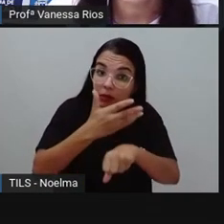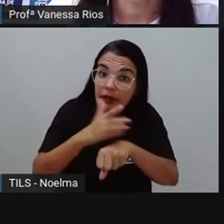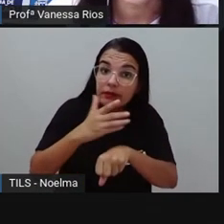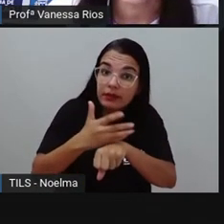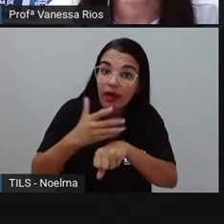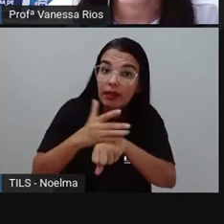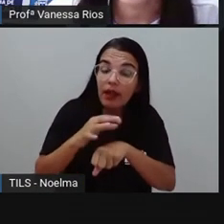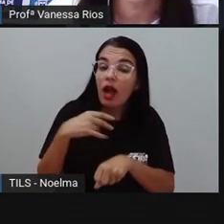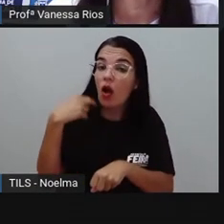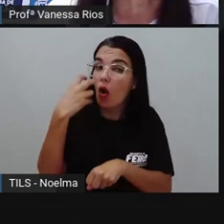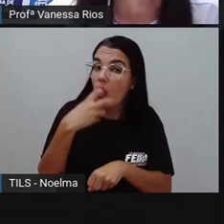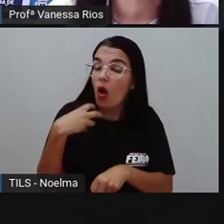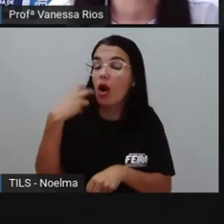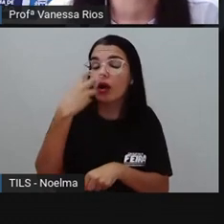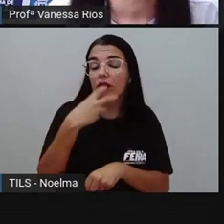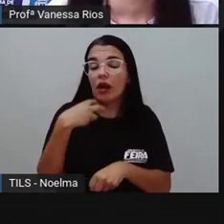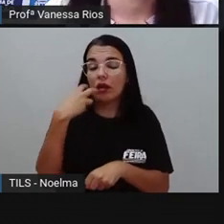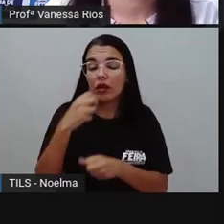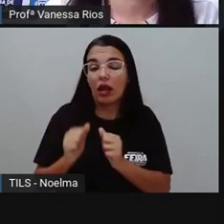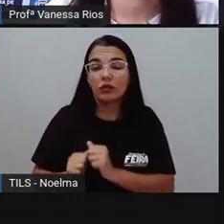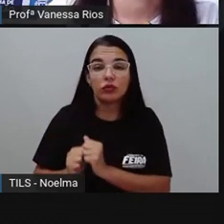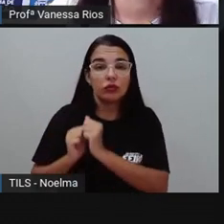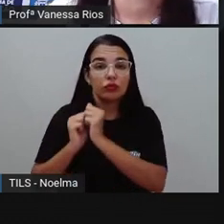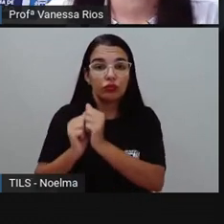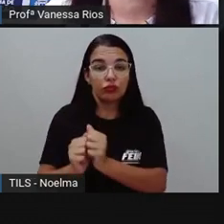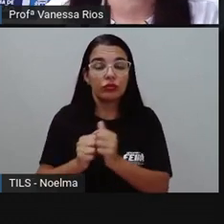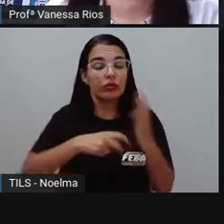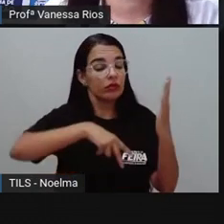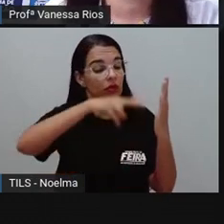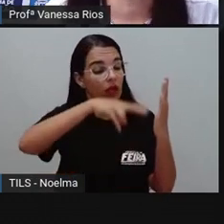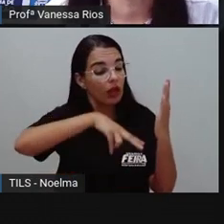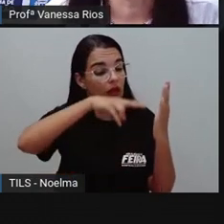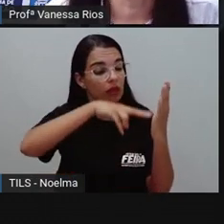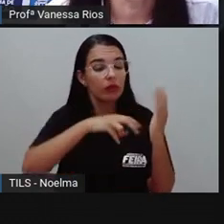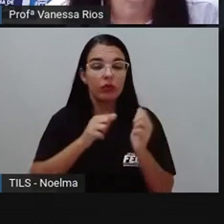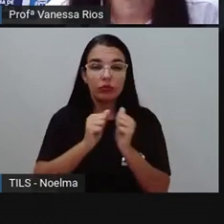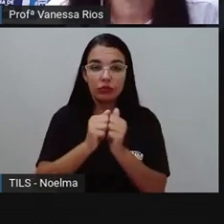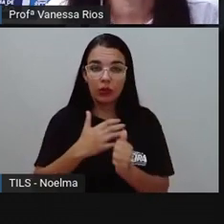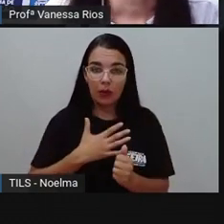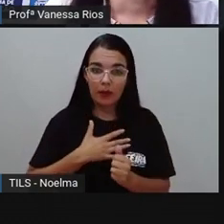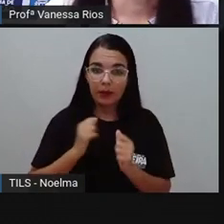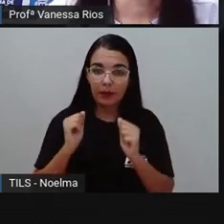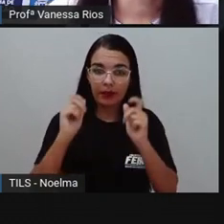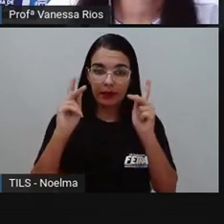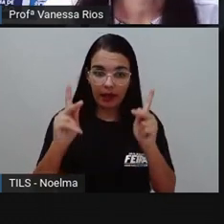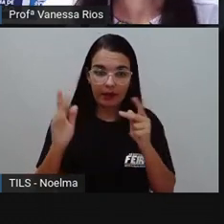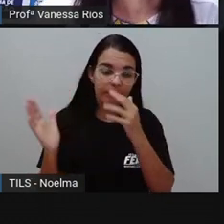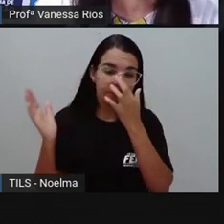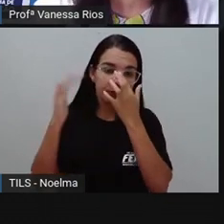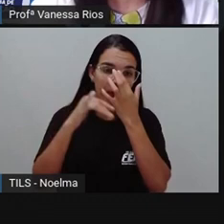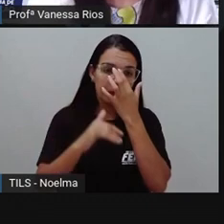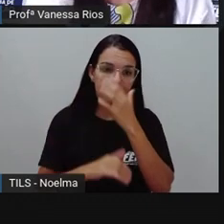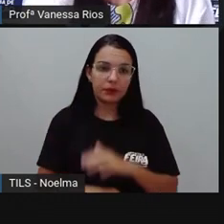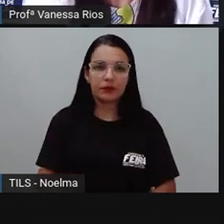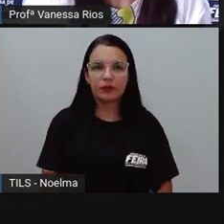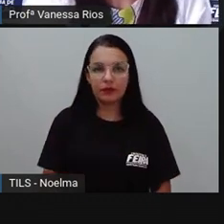a sua oralidade, é bem importante isso, acompanhando a leitura junto comigo, tá certo? Então vamos lá.